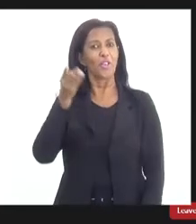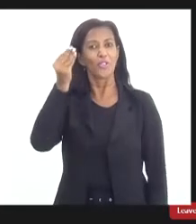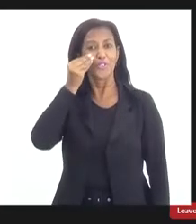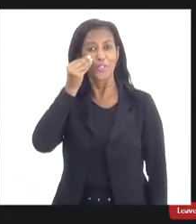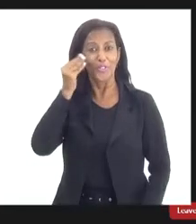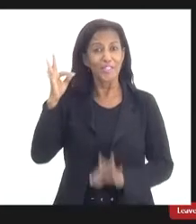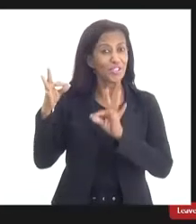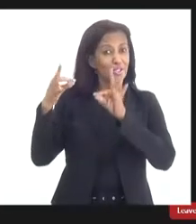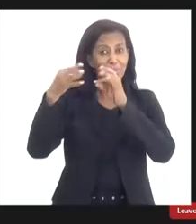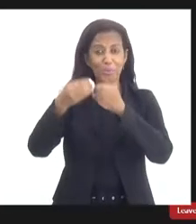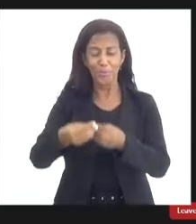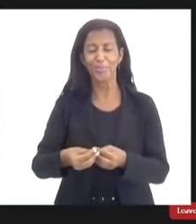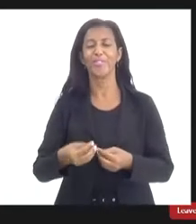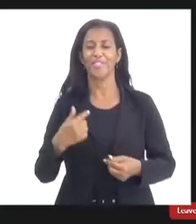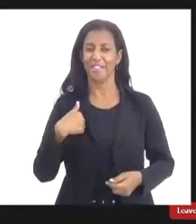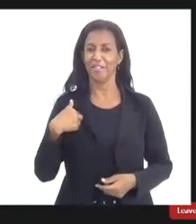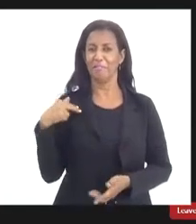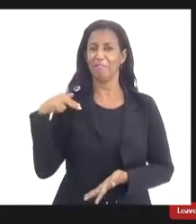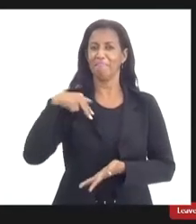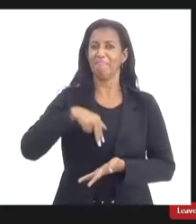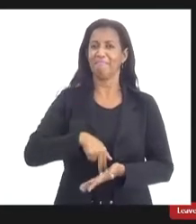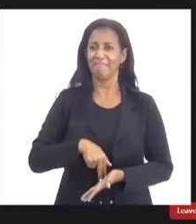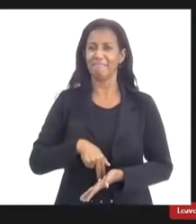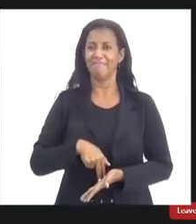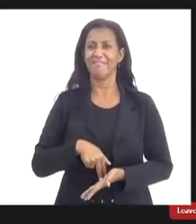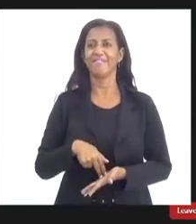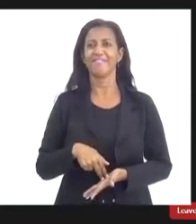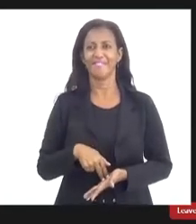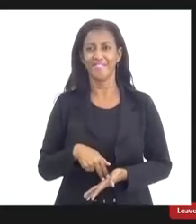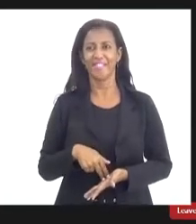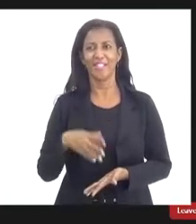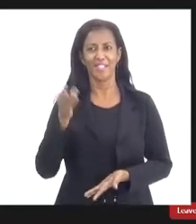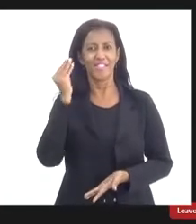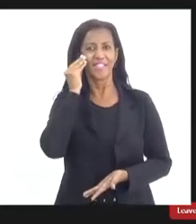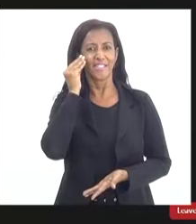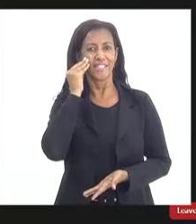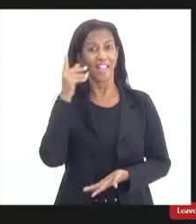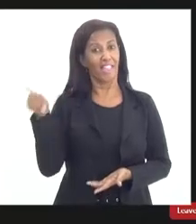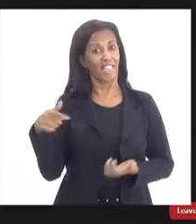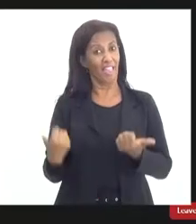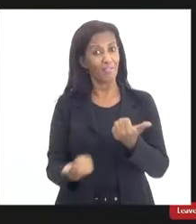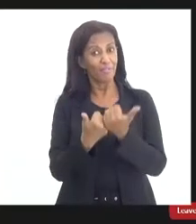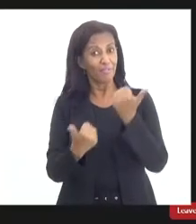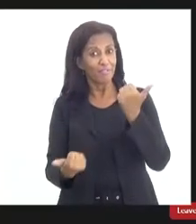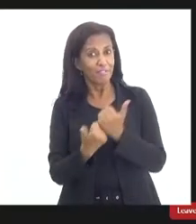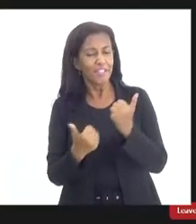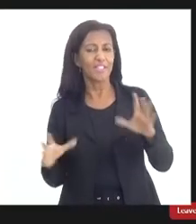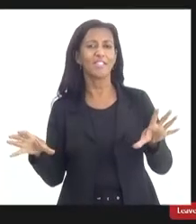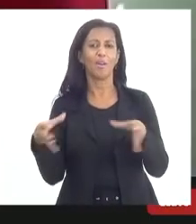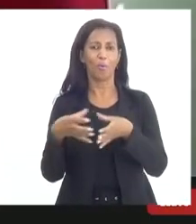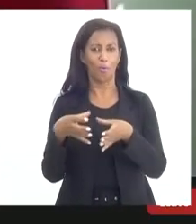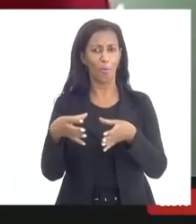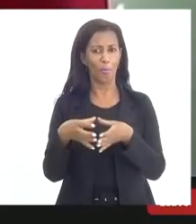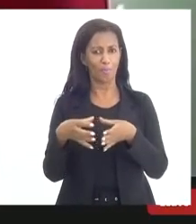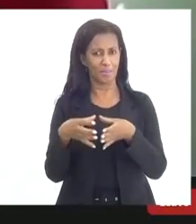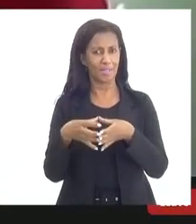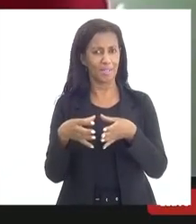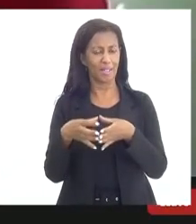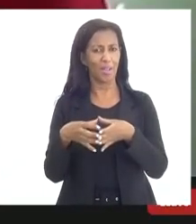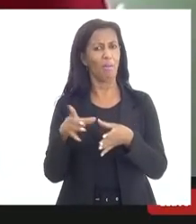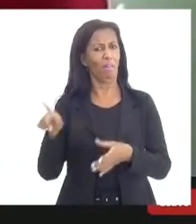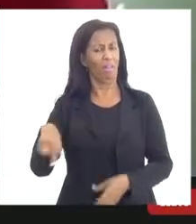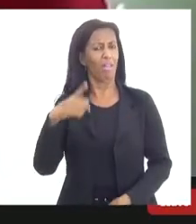tudo muito obrigada deputada Rejane é nossa vice-presidente da comissão é uma